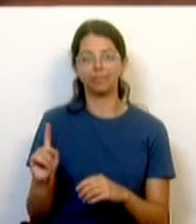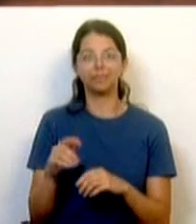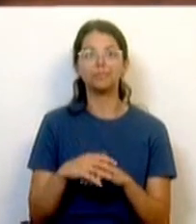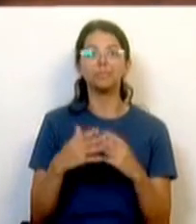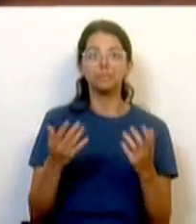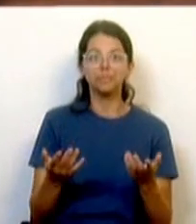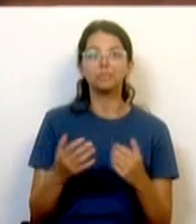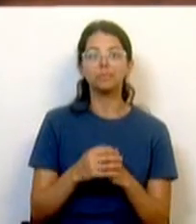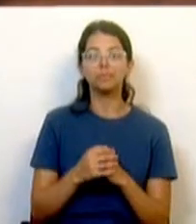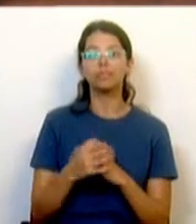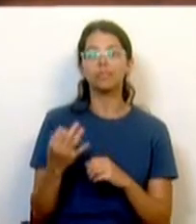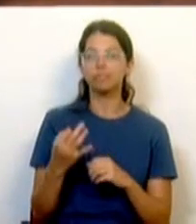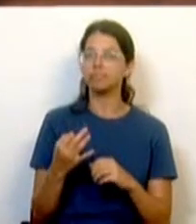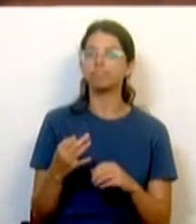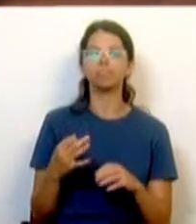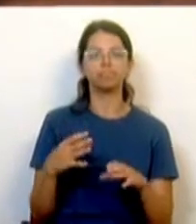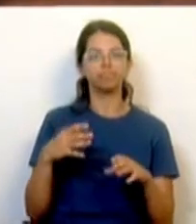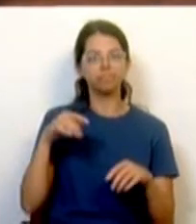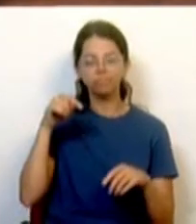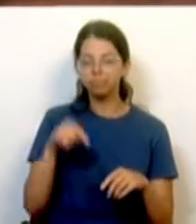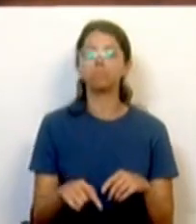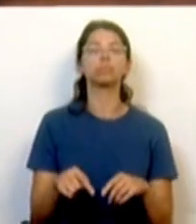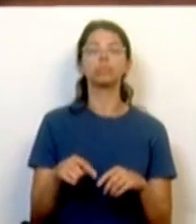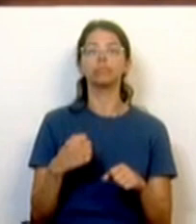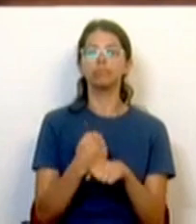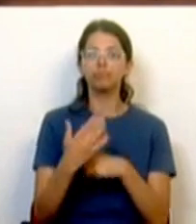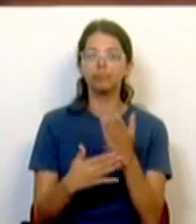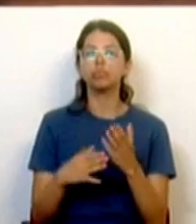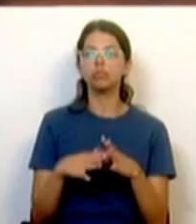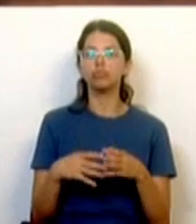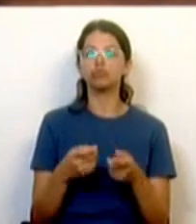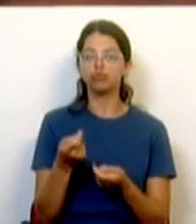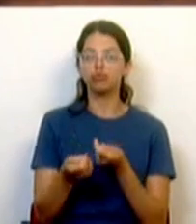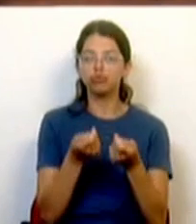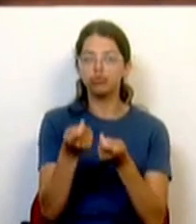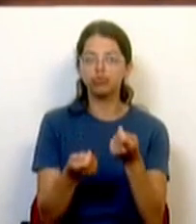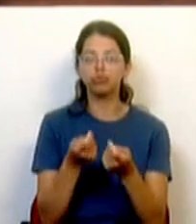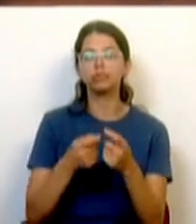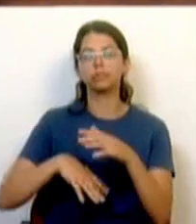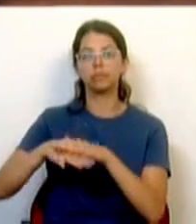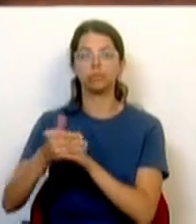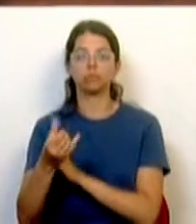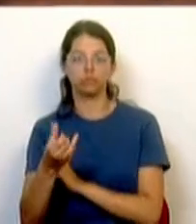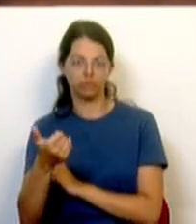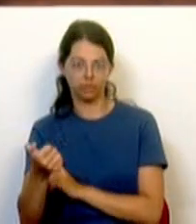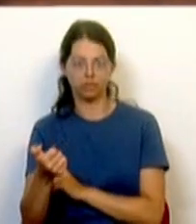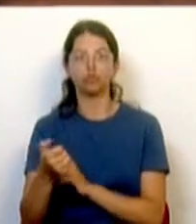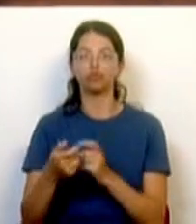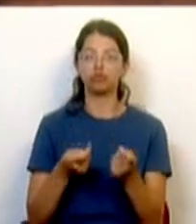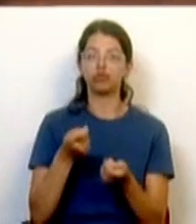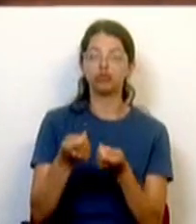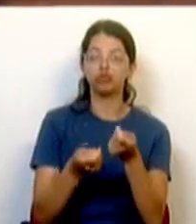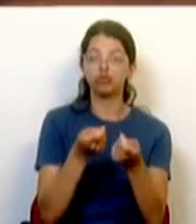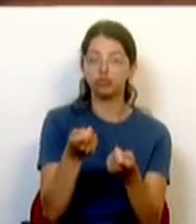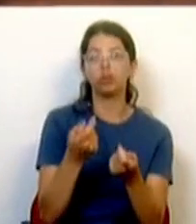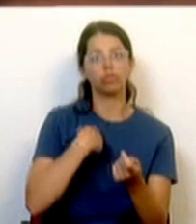desde logo assumida que a sua implementação era progressiva até 2025 e é exatamente não